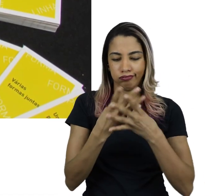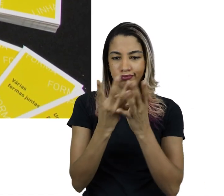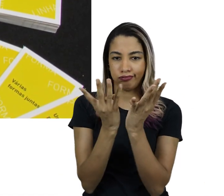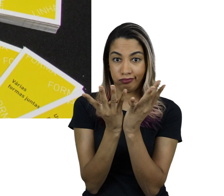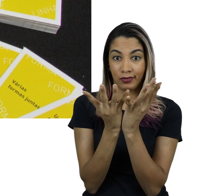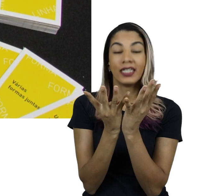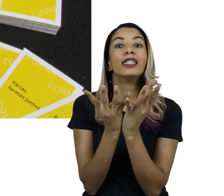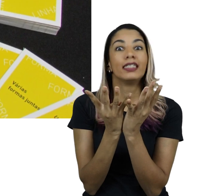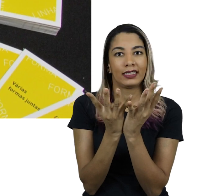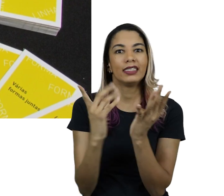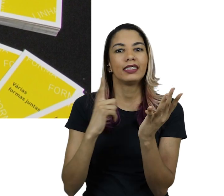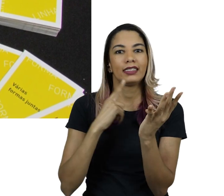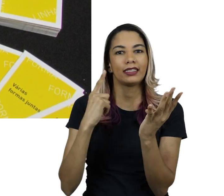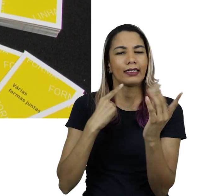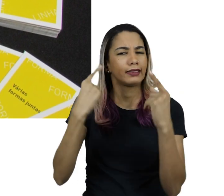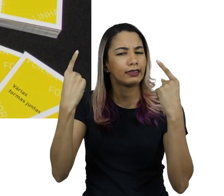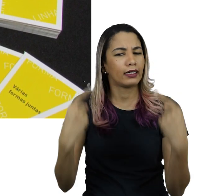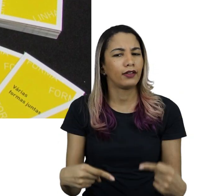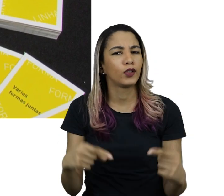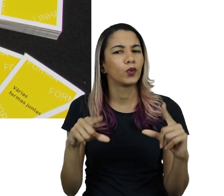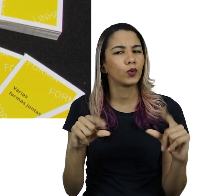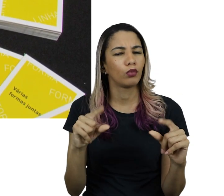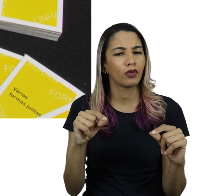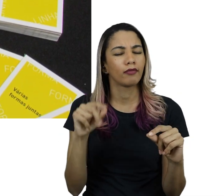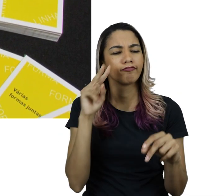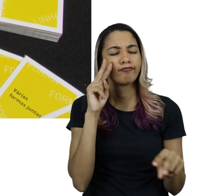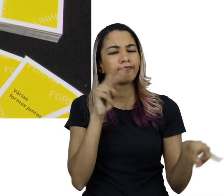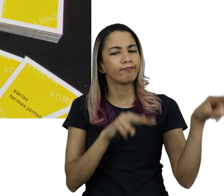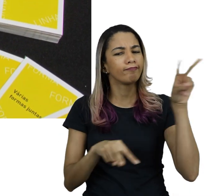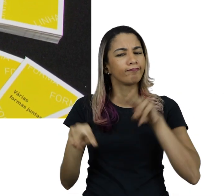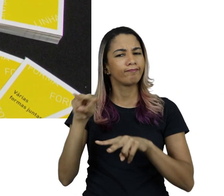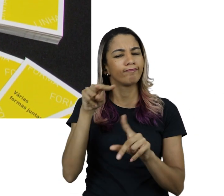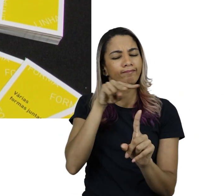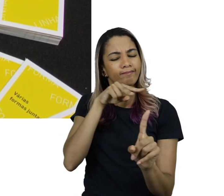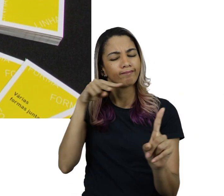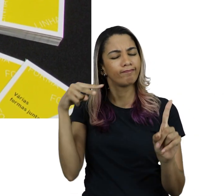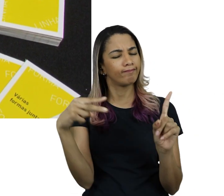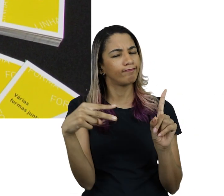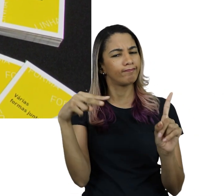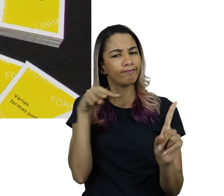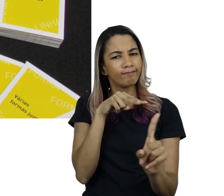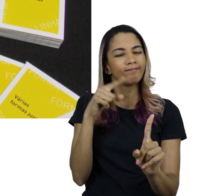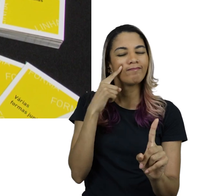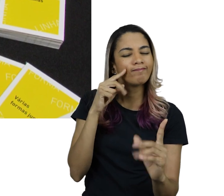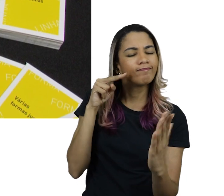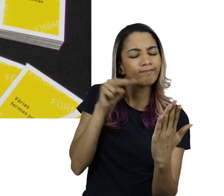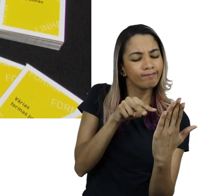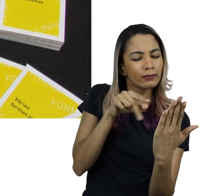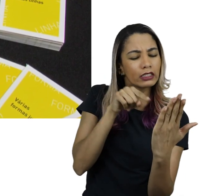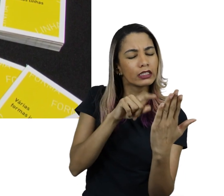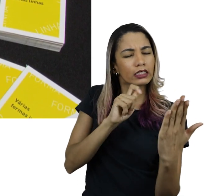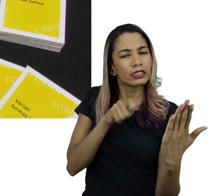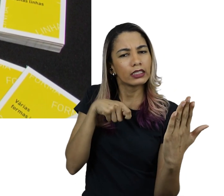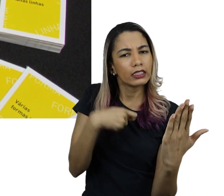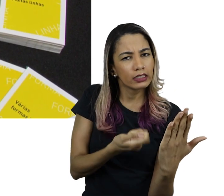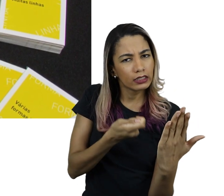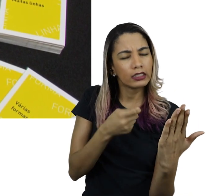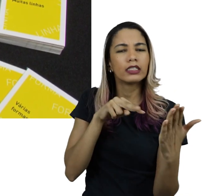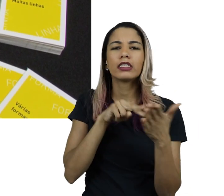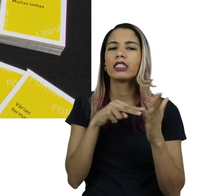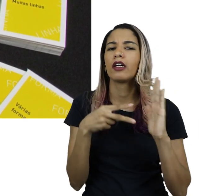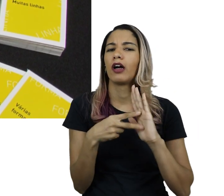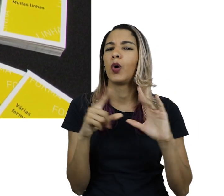partir do sorteio de cartas desafio, fossem estimuladas a percepção e atribuição de significados